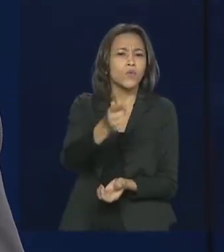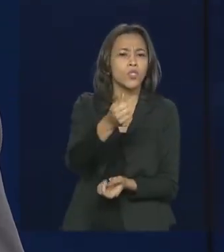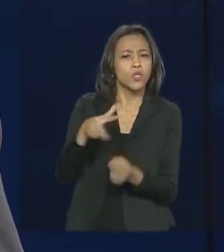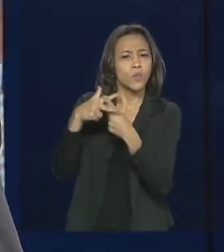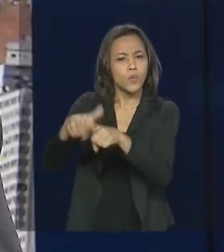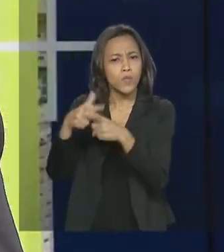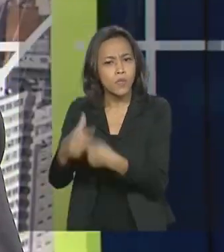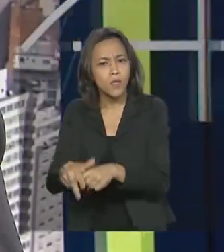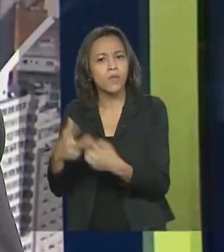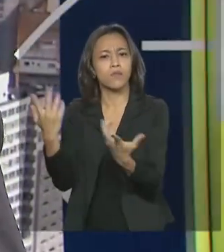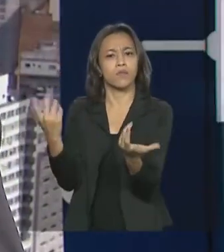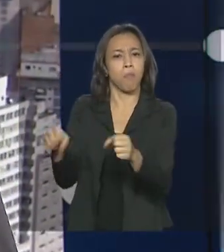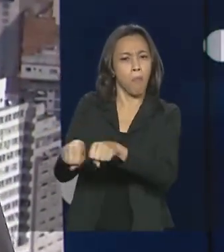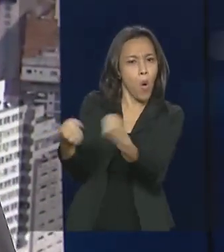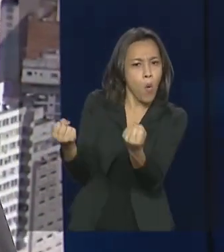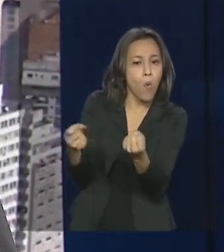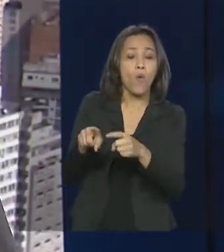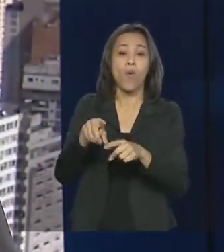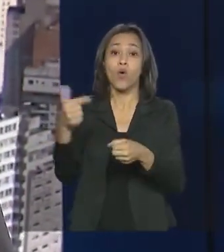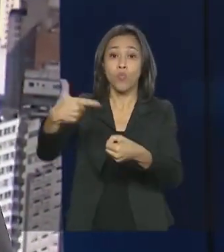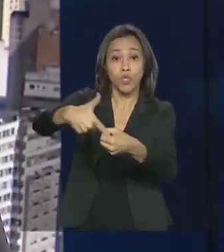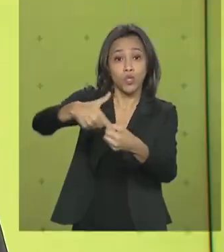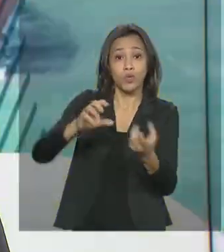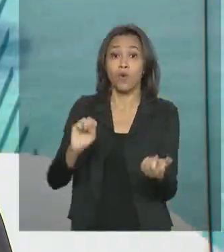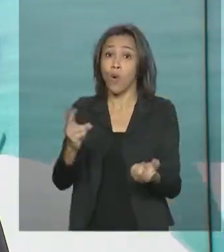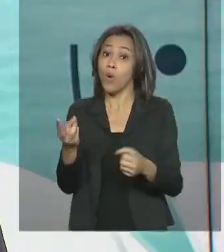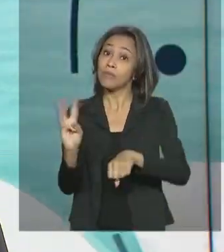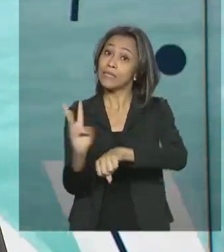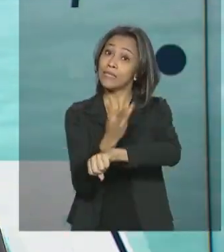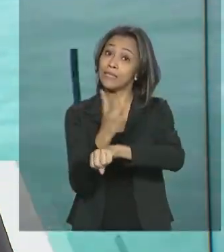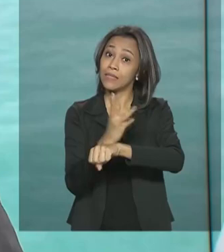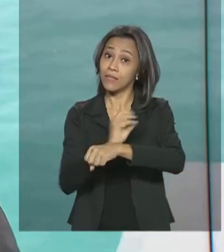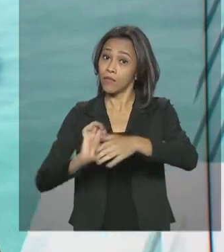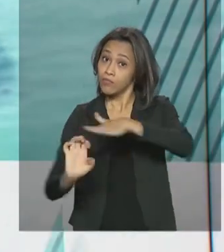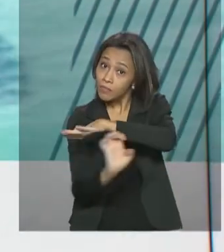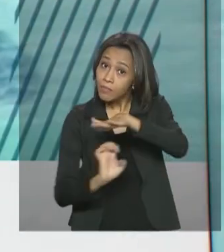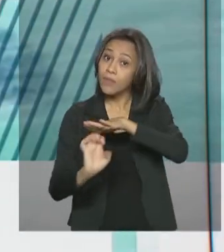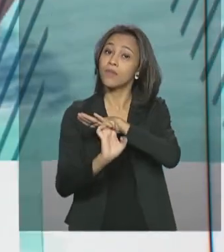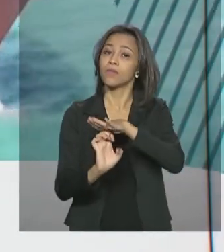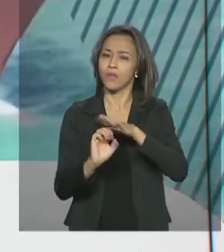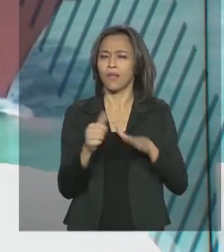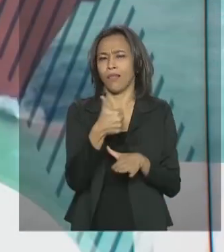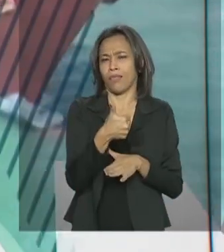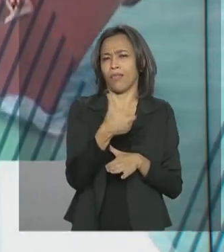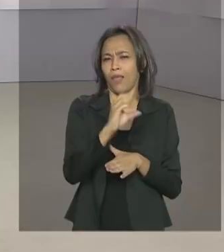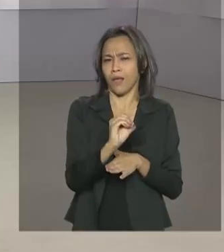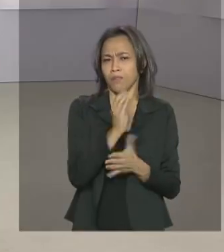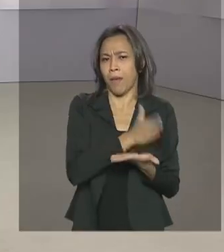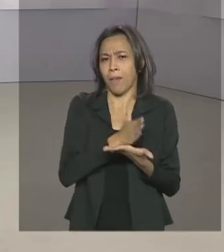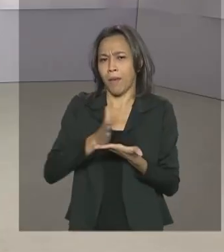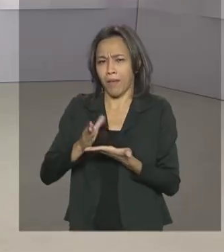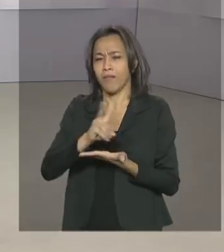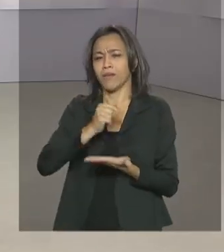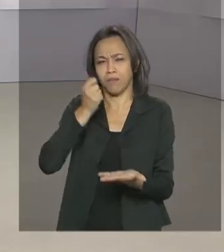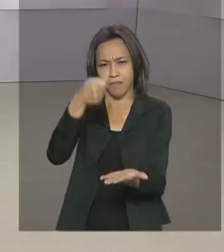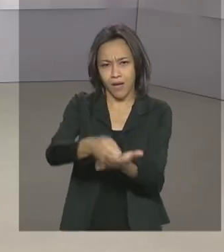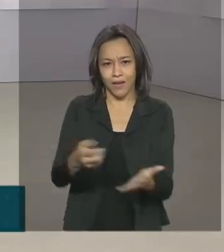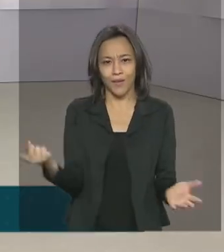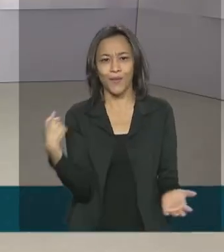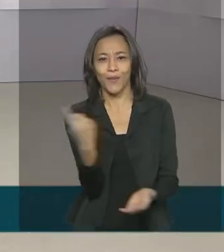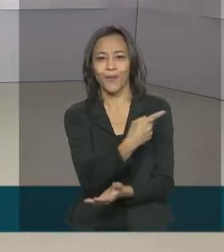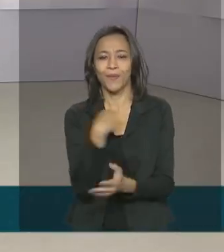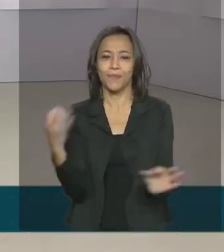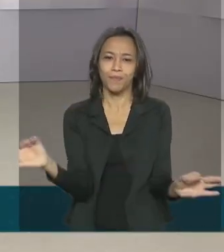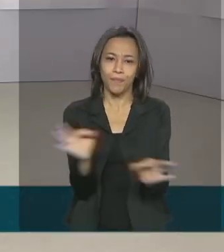compra de combustível ou terceirização do serviço. Ao todo, 10 parcelas serão pagas. A gente fica por aqui.